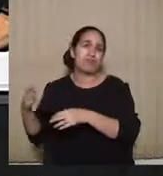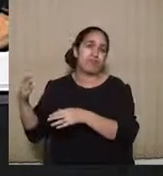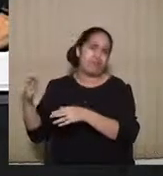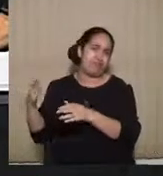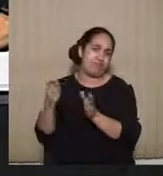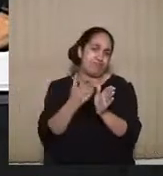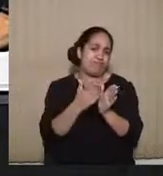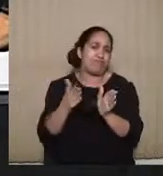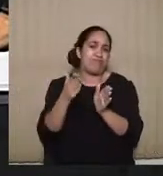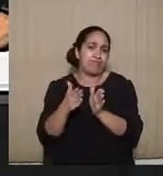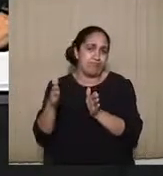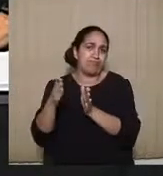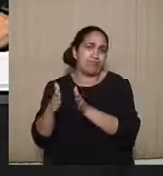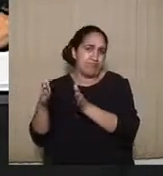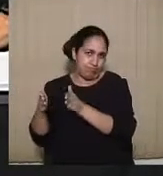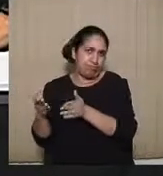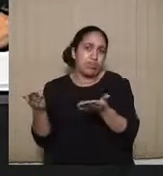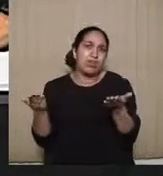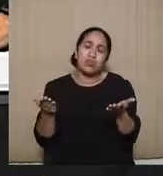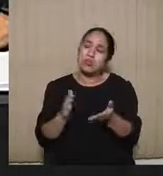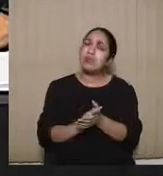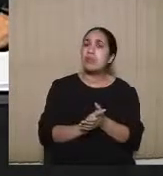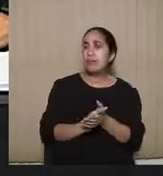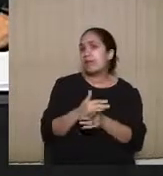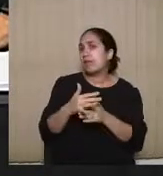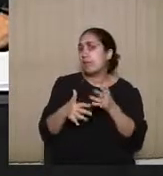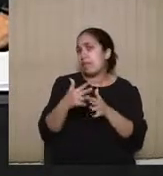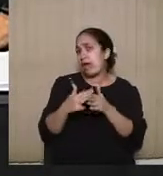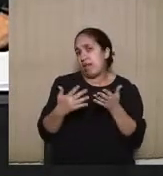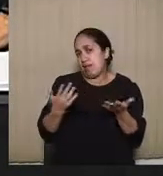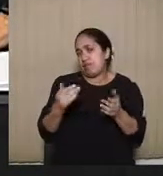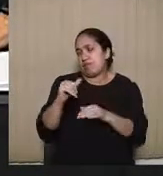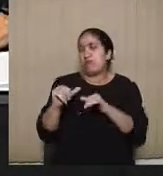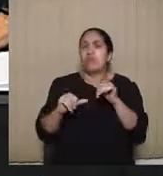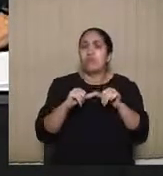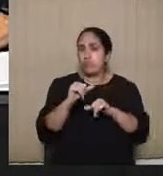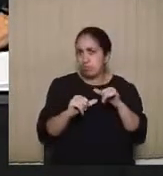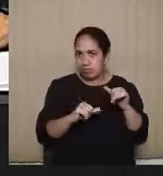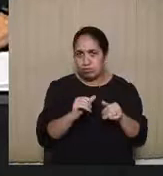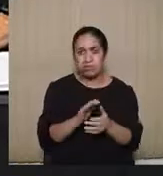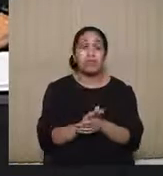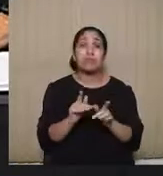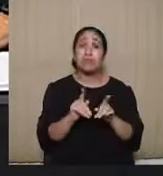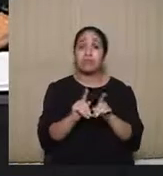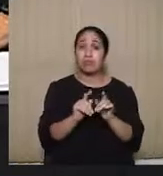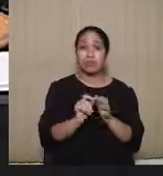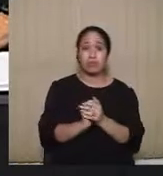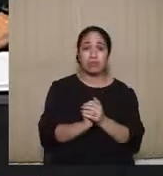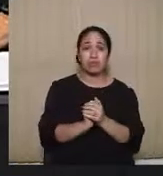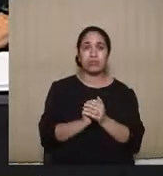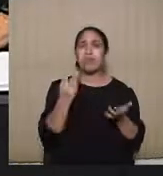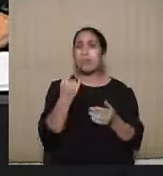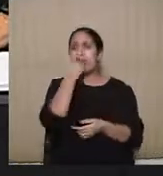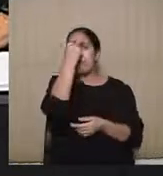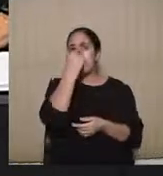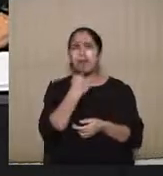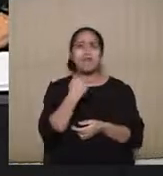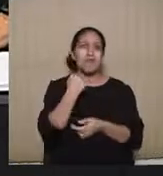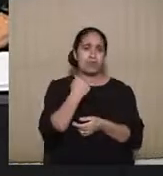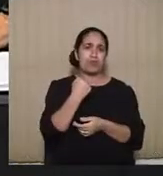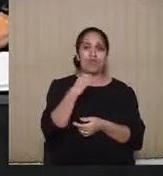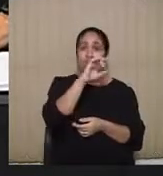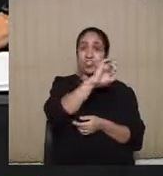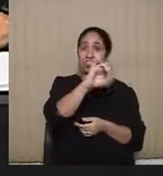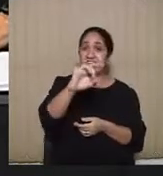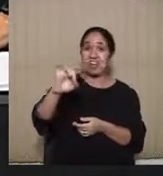é um cenário que também acaba favorecendo essas viragens, porque temos também o perfil pessoal de cada